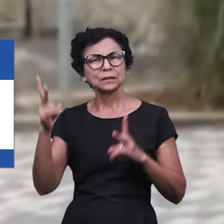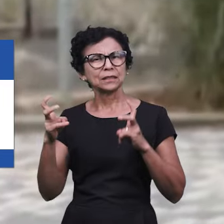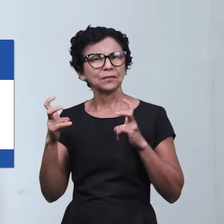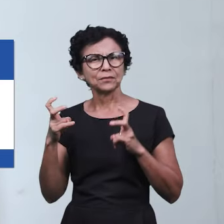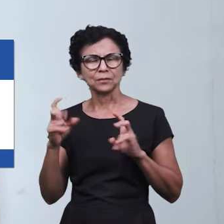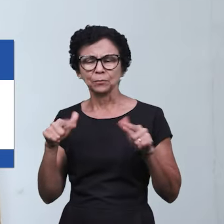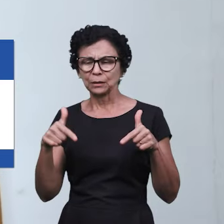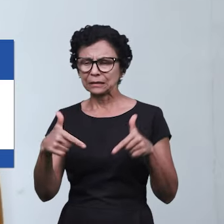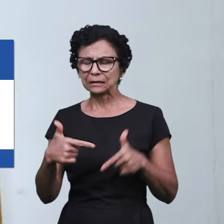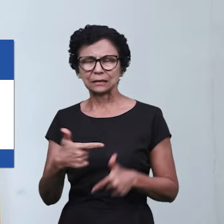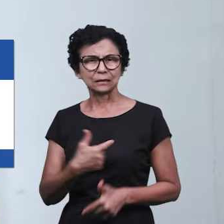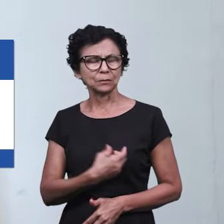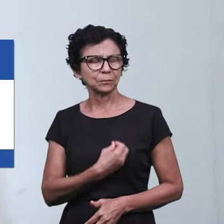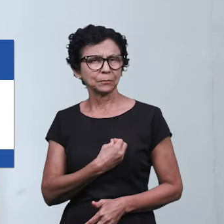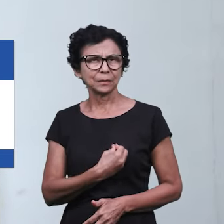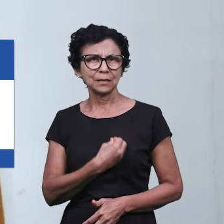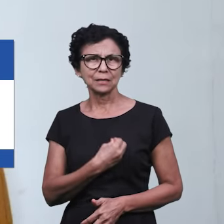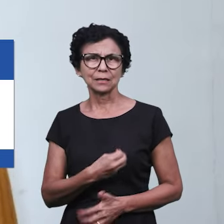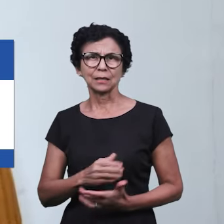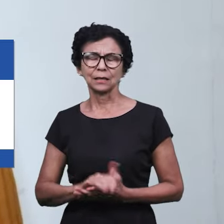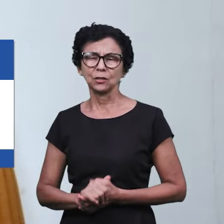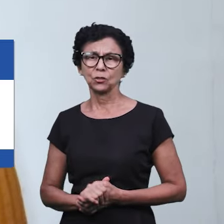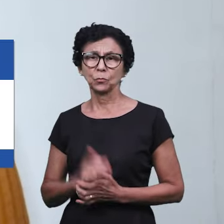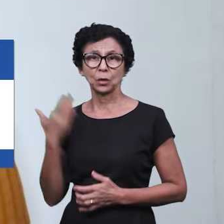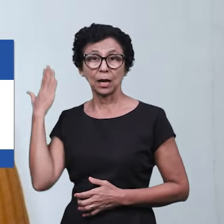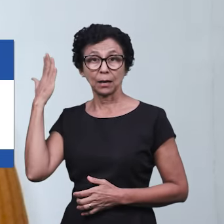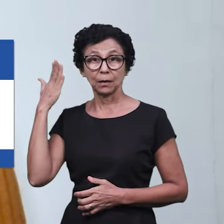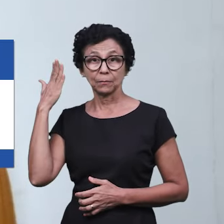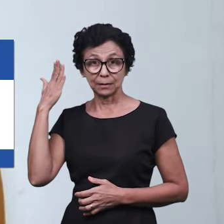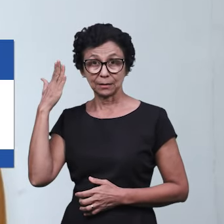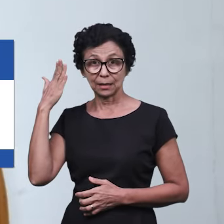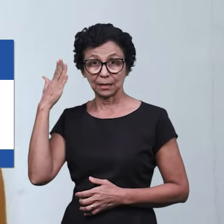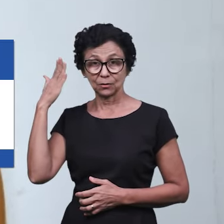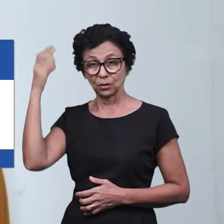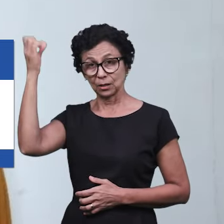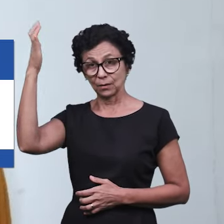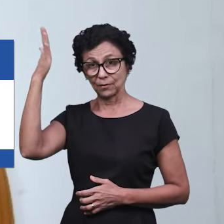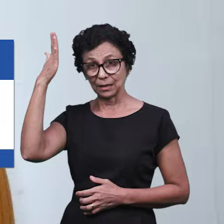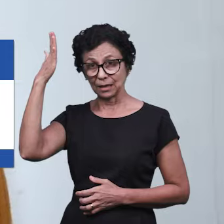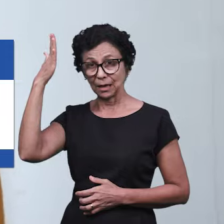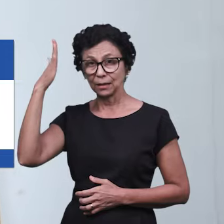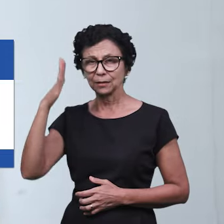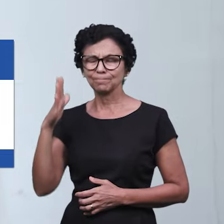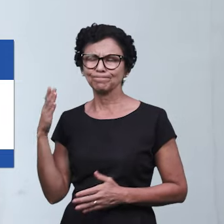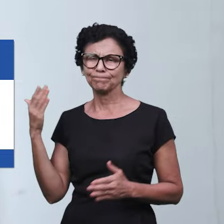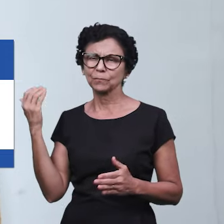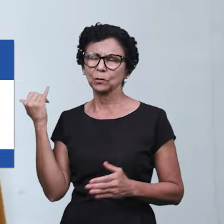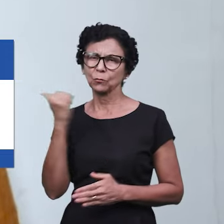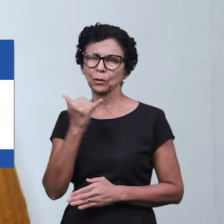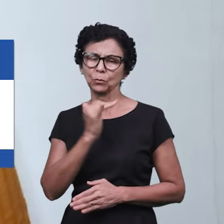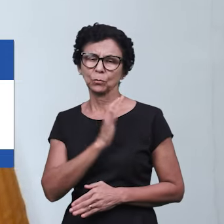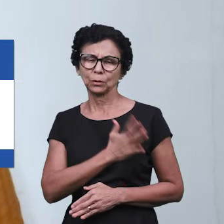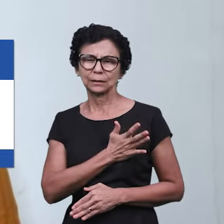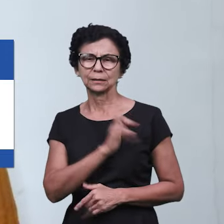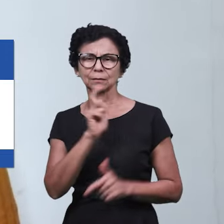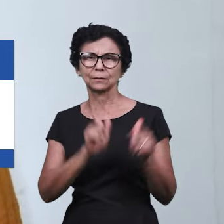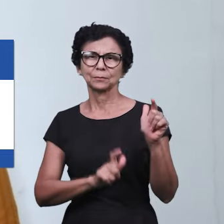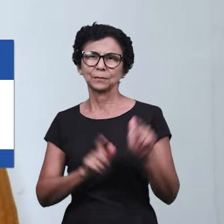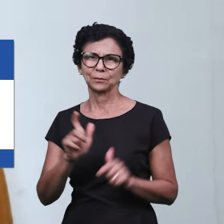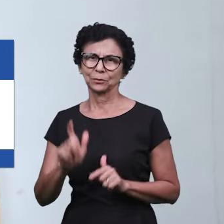mensagem ministrada foram de encontro à necessidade daqueles que estiveram presentes. Algo realmente